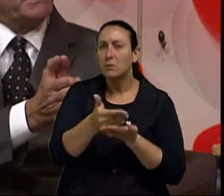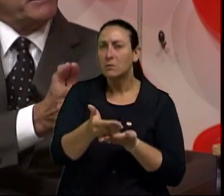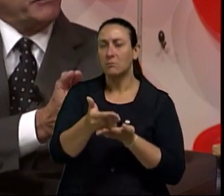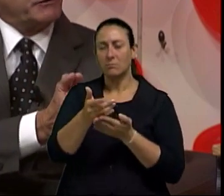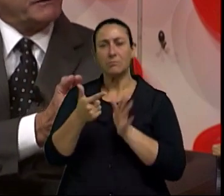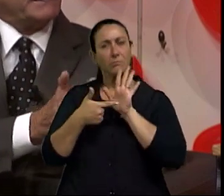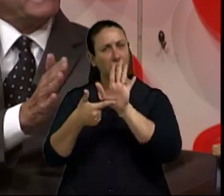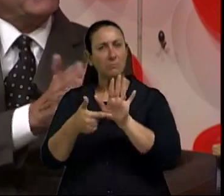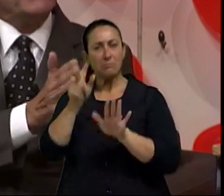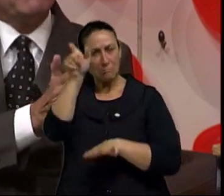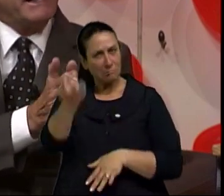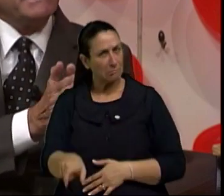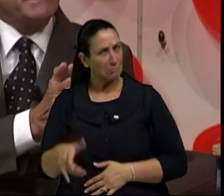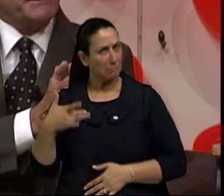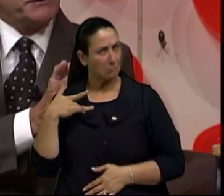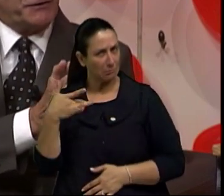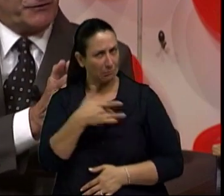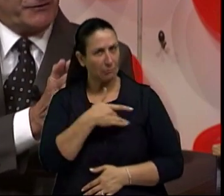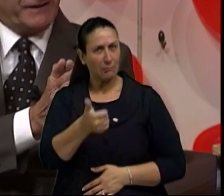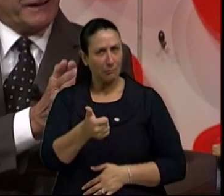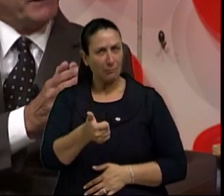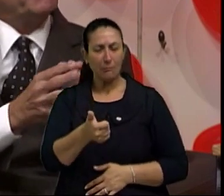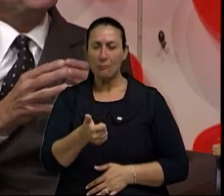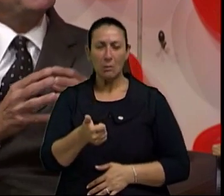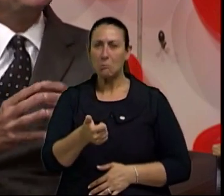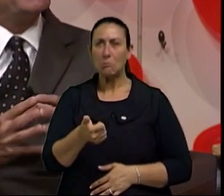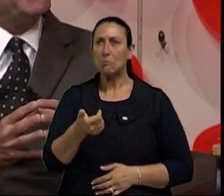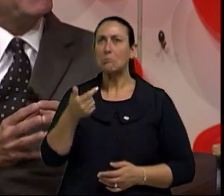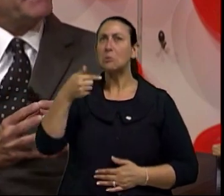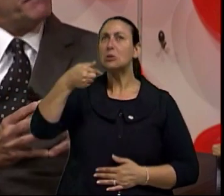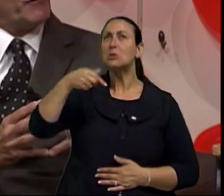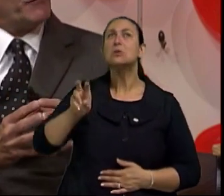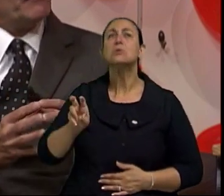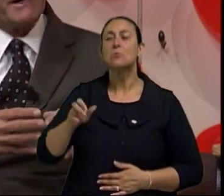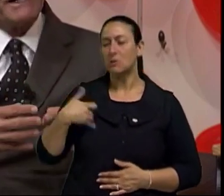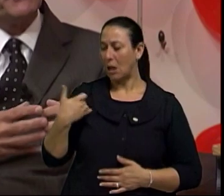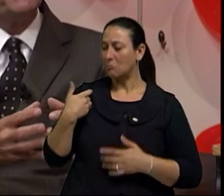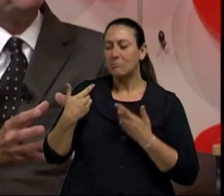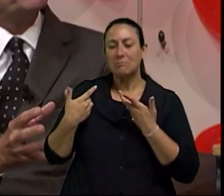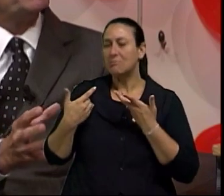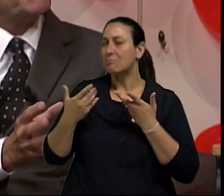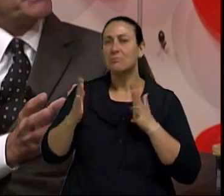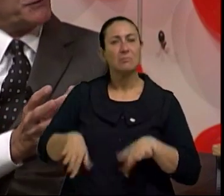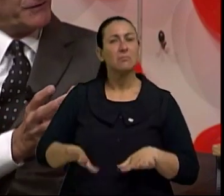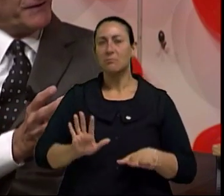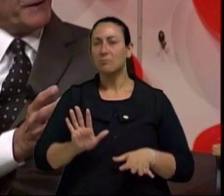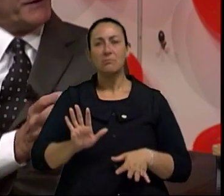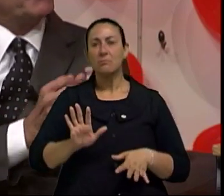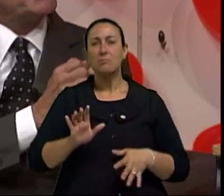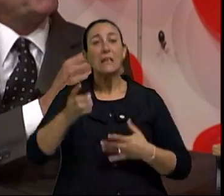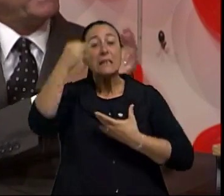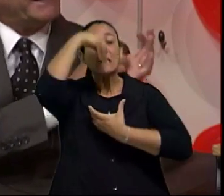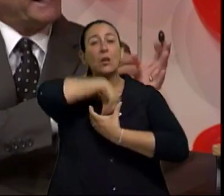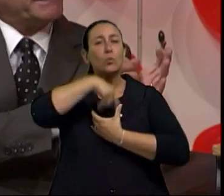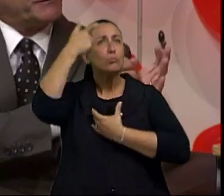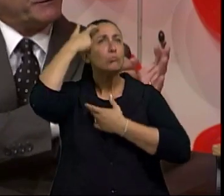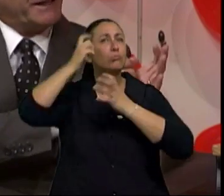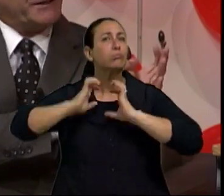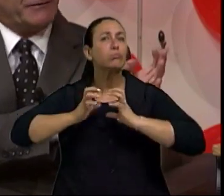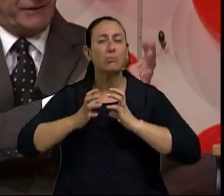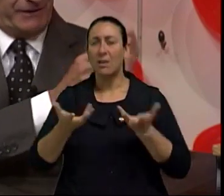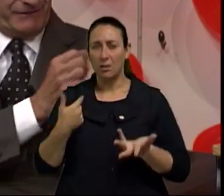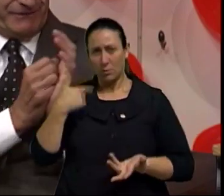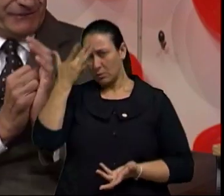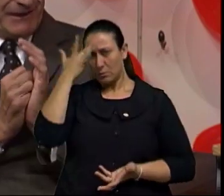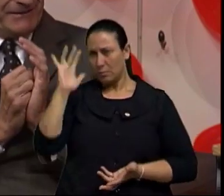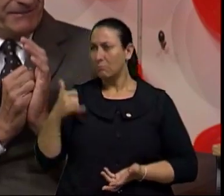mostra que aquele indivíduo não tem 75, não existe ainda, Isabel, um marcador biológico. Eu não sei qual é a idade que